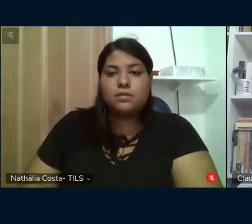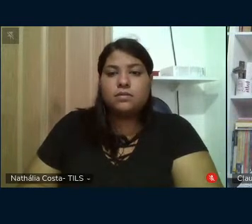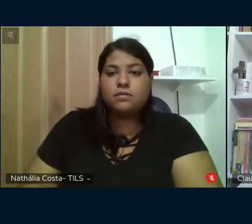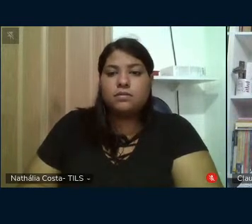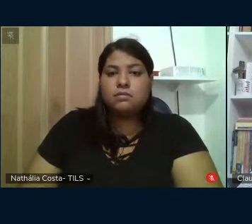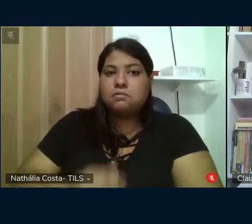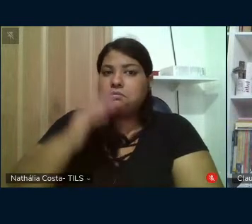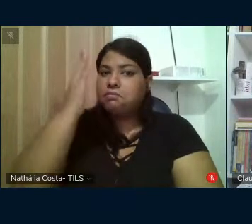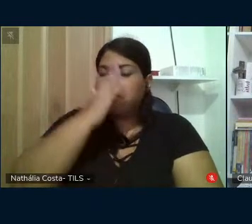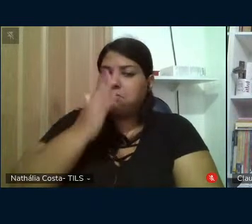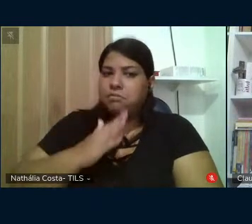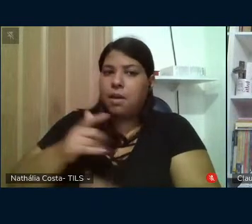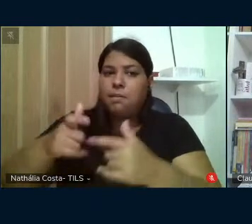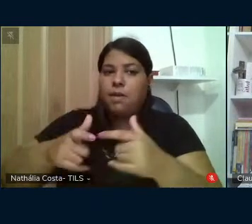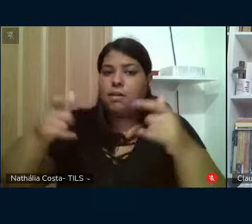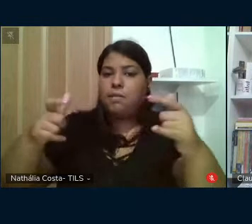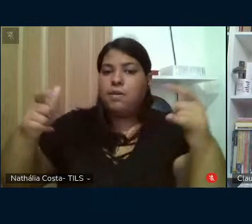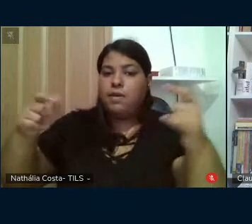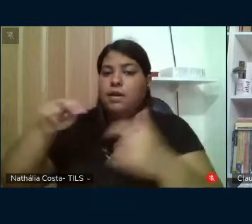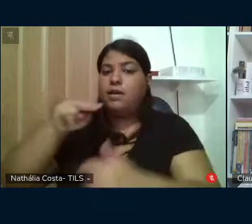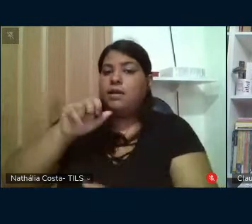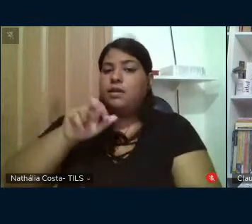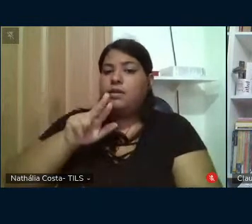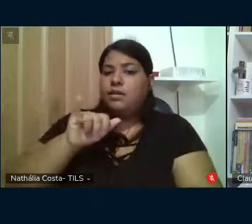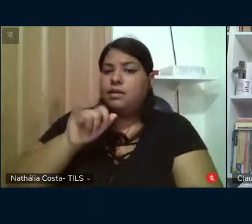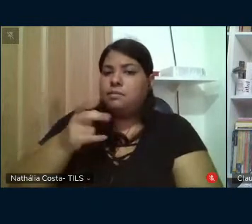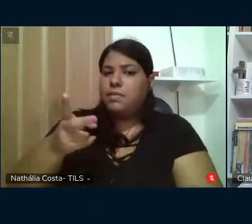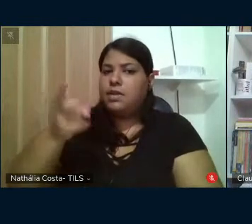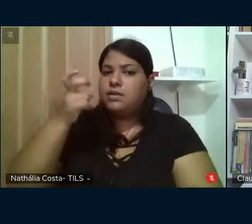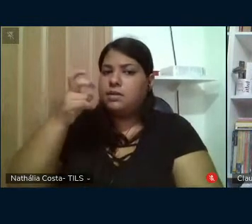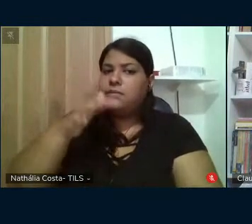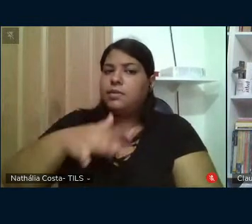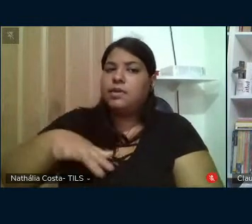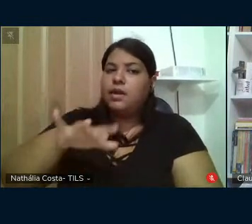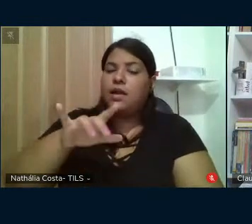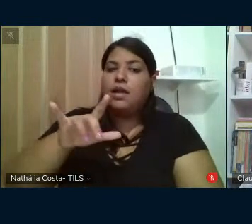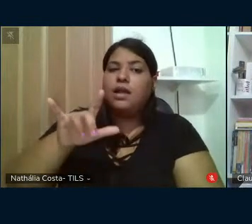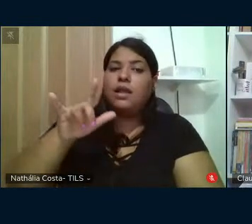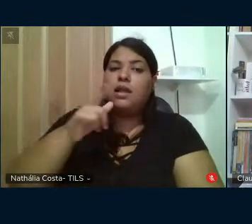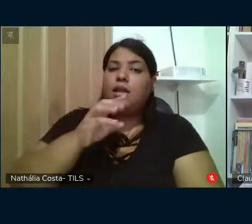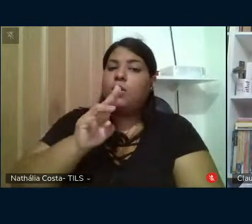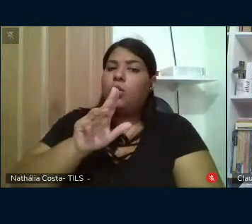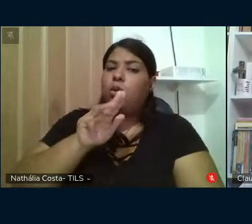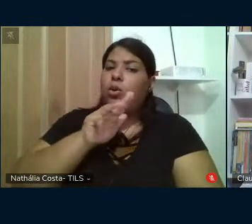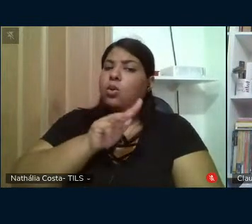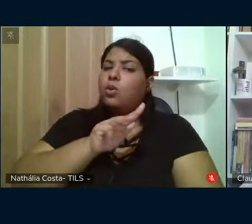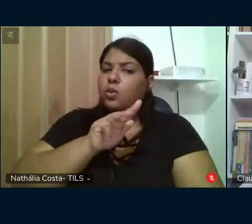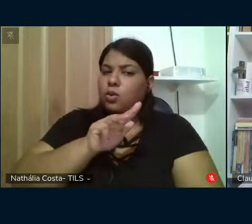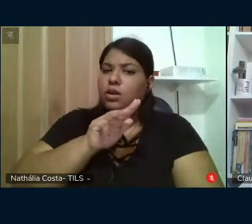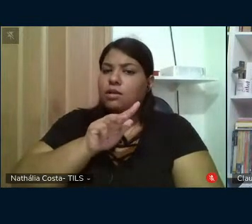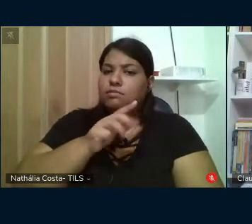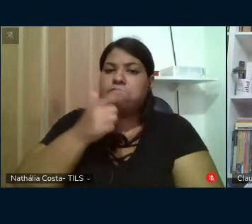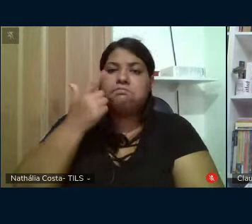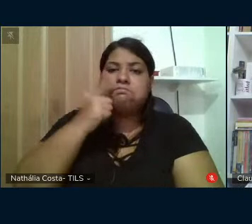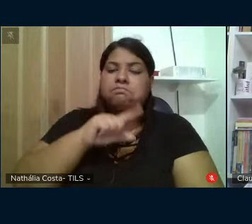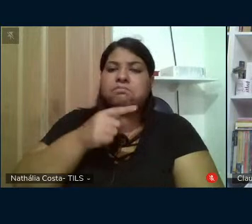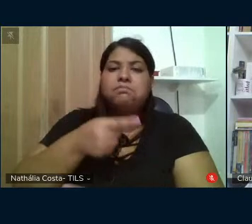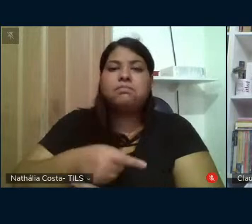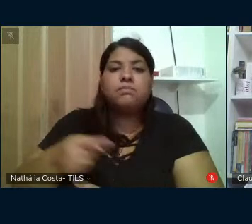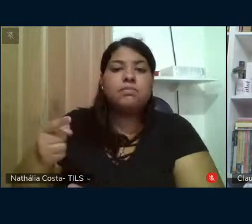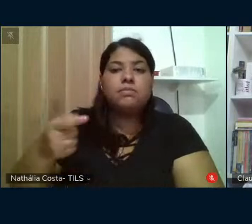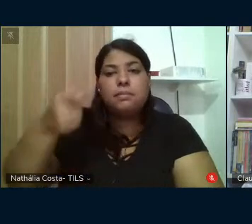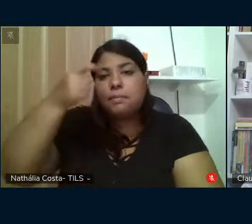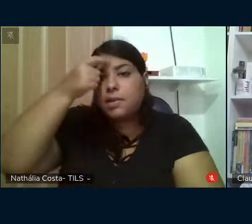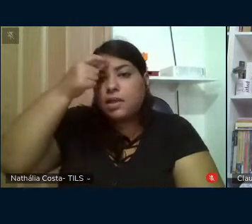bombando, como Nery, em 2010, enxergou na era Lula, havia alcançado. Mas aí, os olhos, as mentes, os